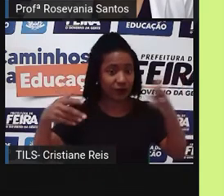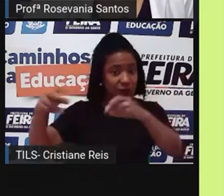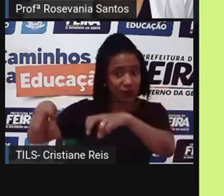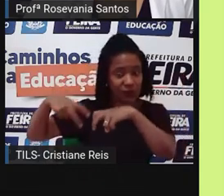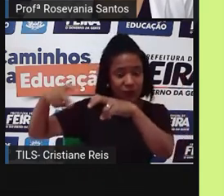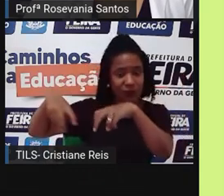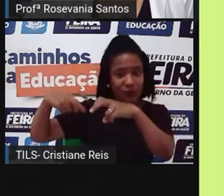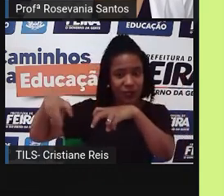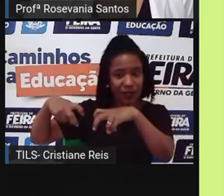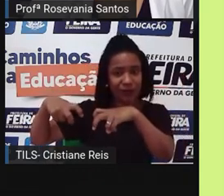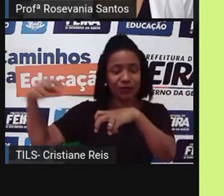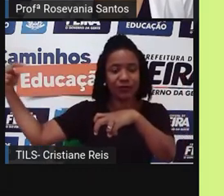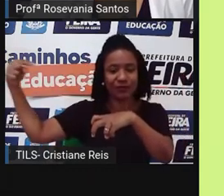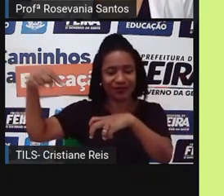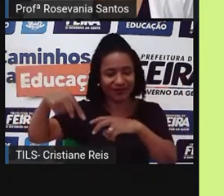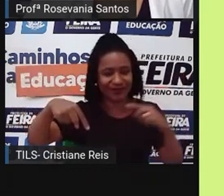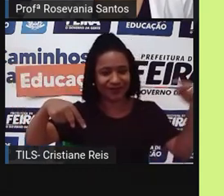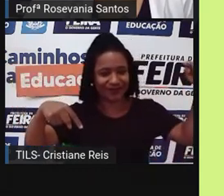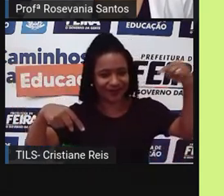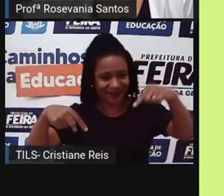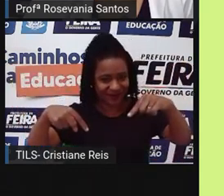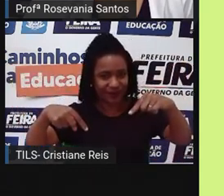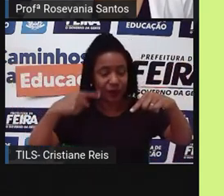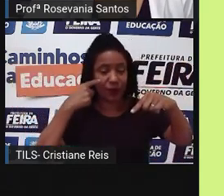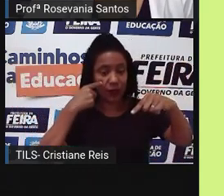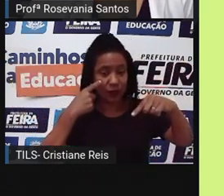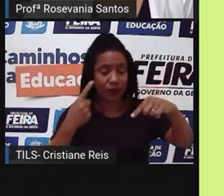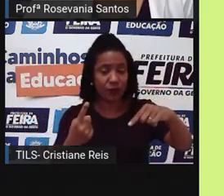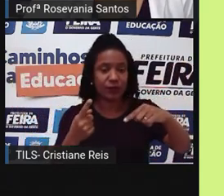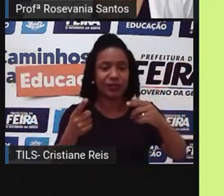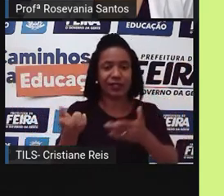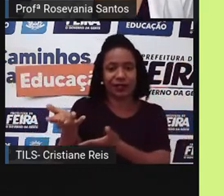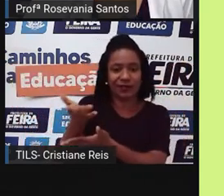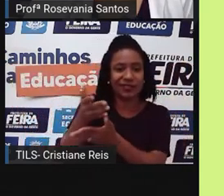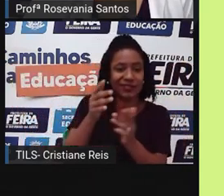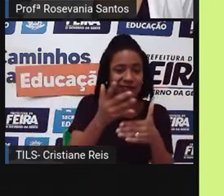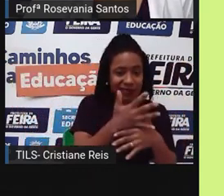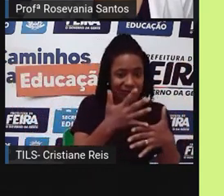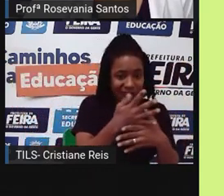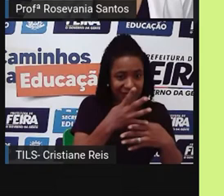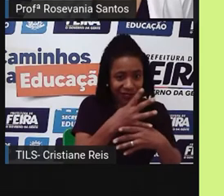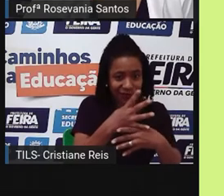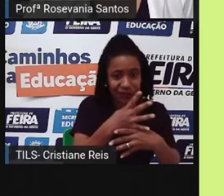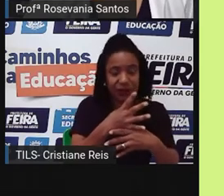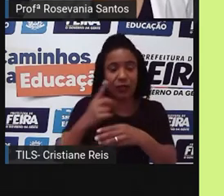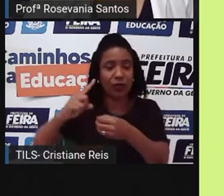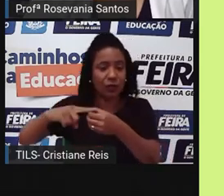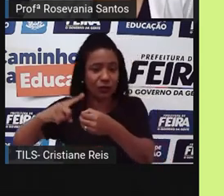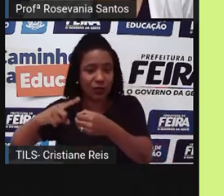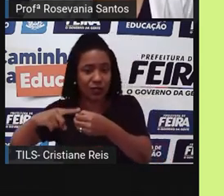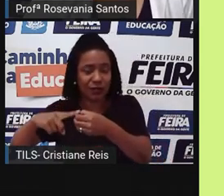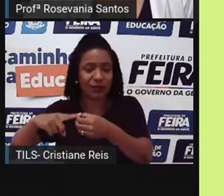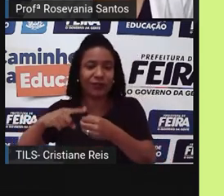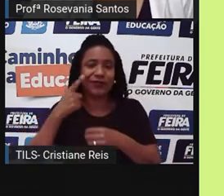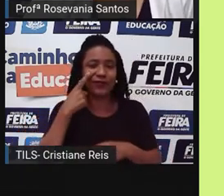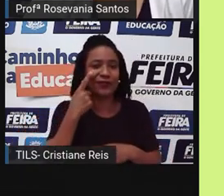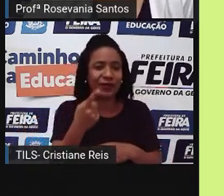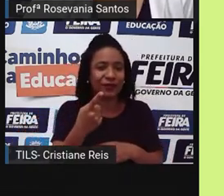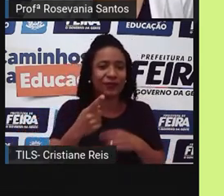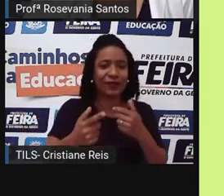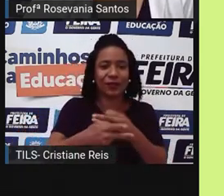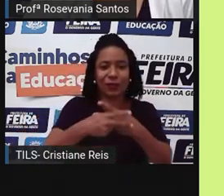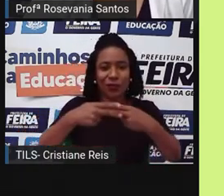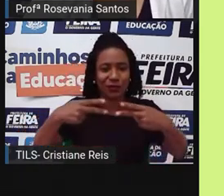setinhas estão indo para a cidade e horas setinhas estão saindo da cidade, né? Eu quero que vocês observem isso. Então, vamos começar aqui. Os produtos